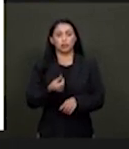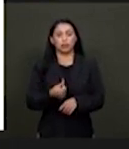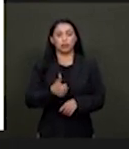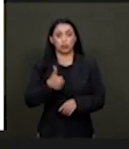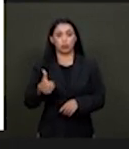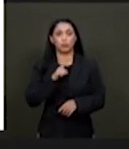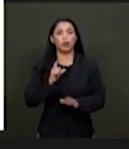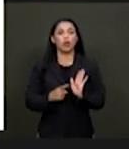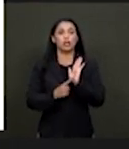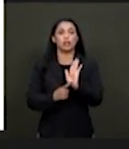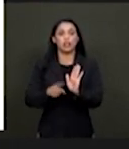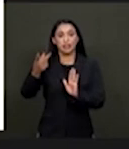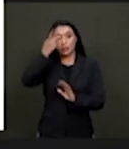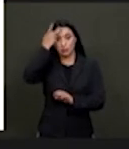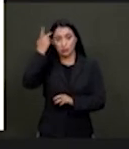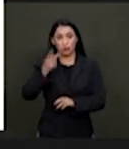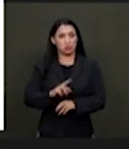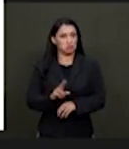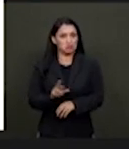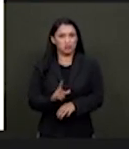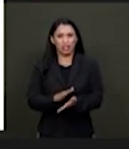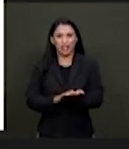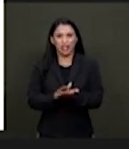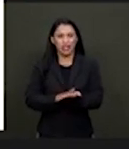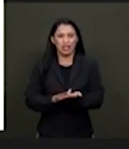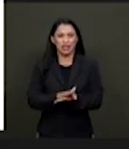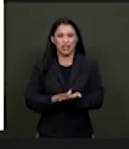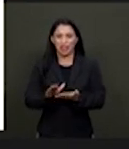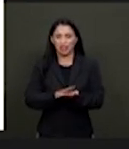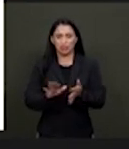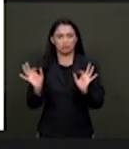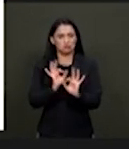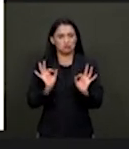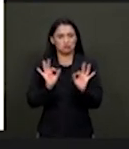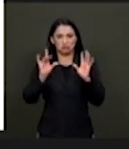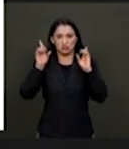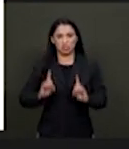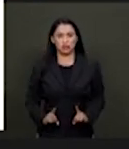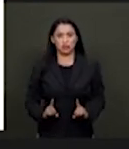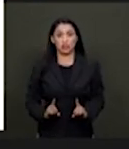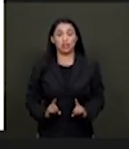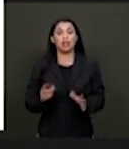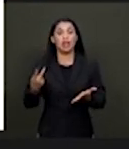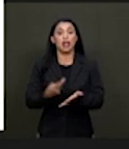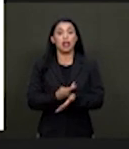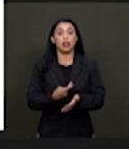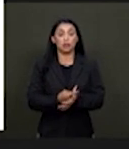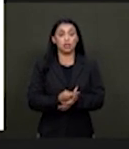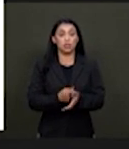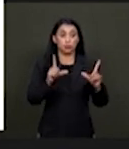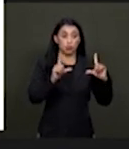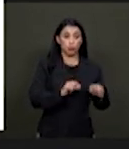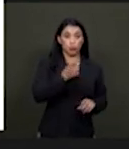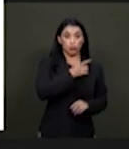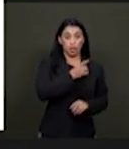registrados para os alunos sem deficiência, junto com alunos com deficiência, são redução do medo, da hostilidade,